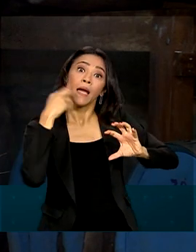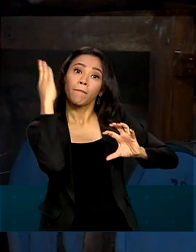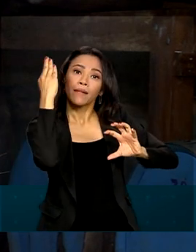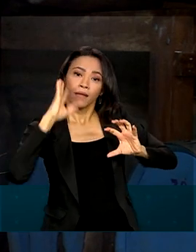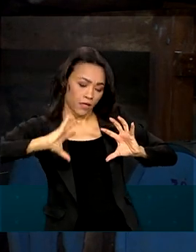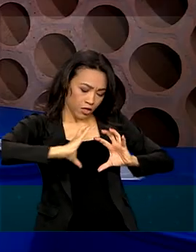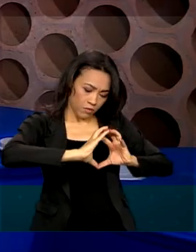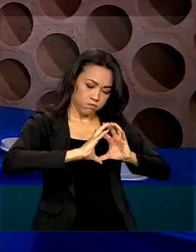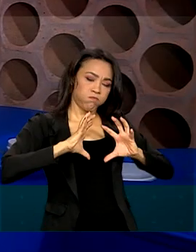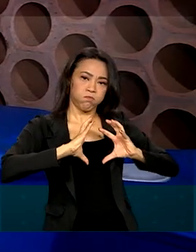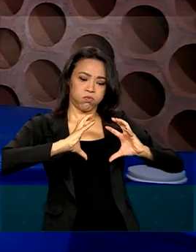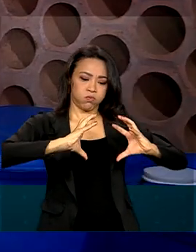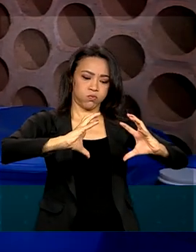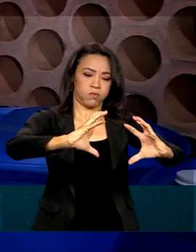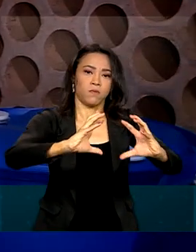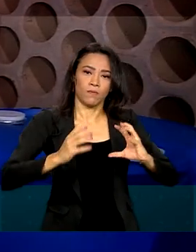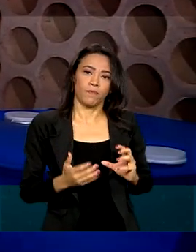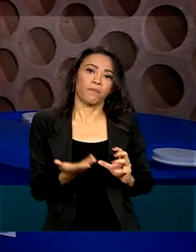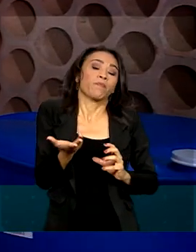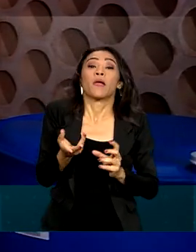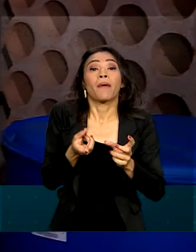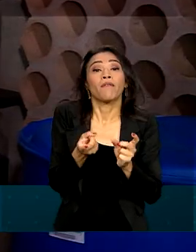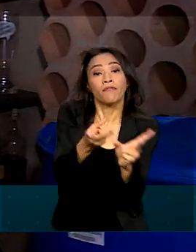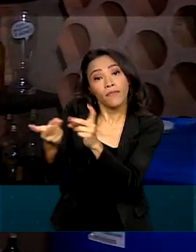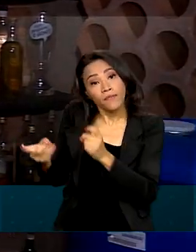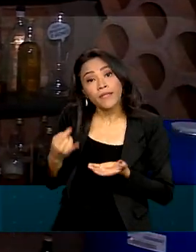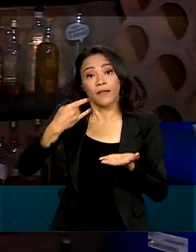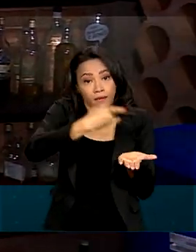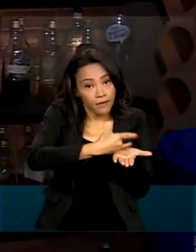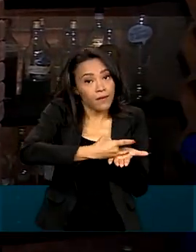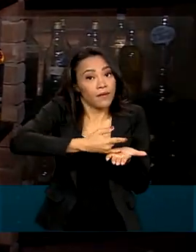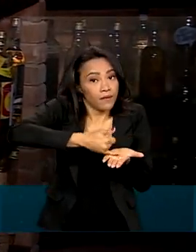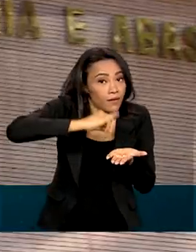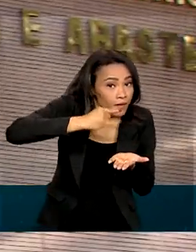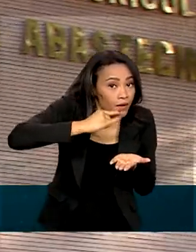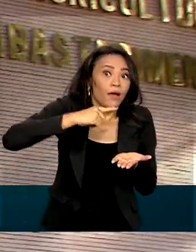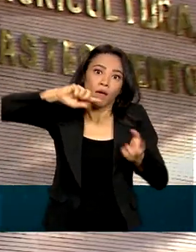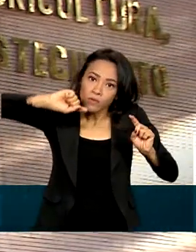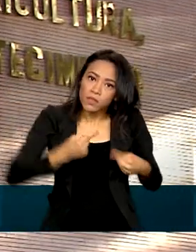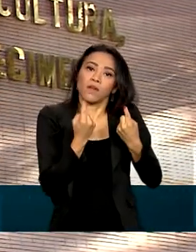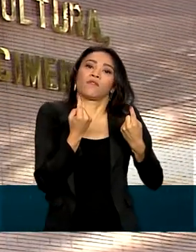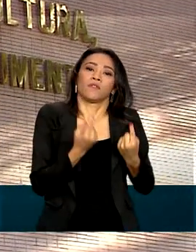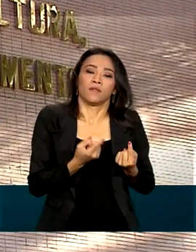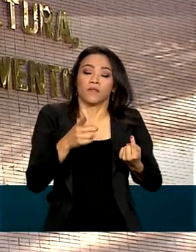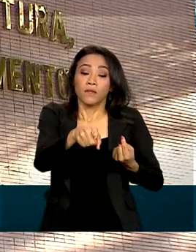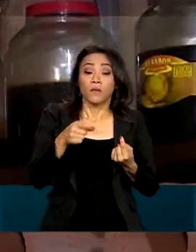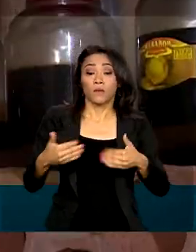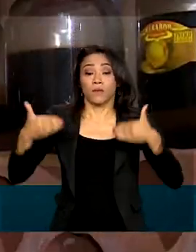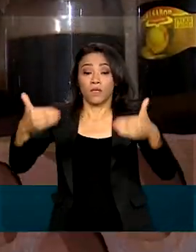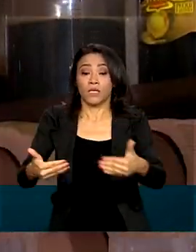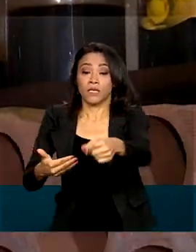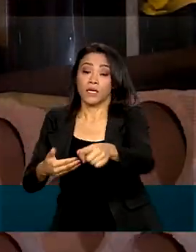utilizada no barril. Entrar no mercado internacional é um dos desafios do setor. Segundo o Ministério da Agricultura,